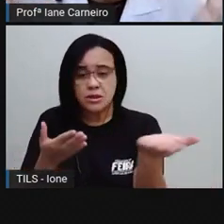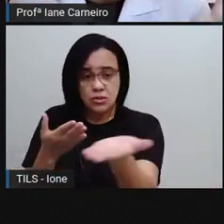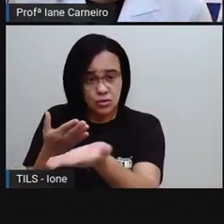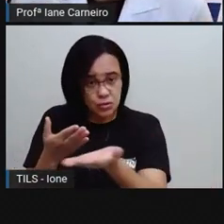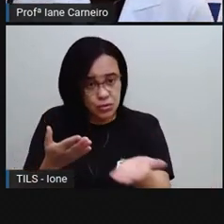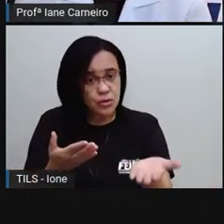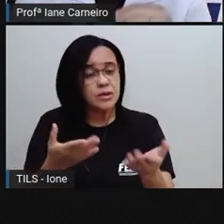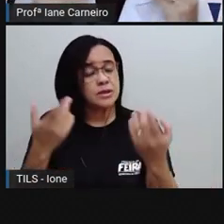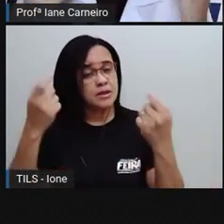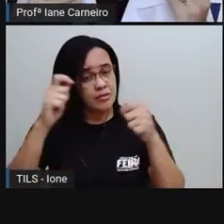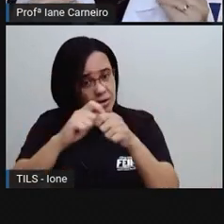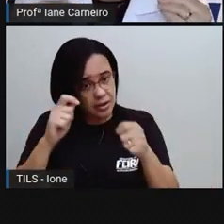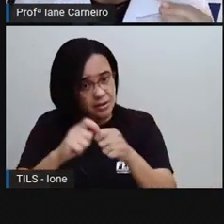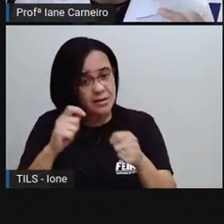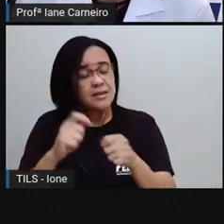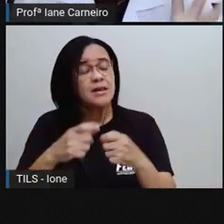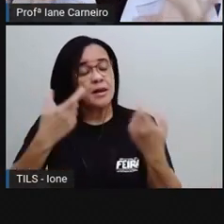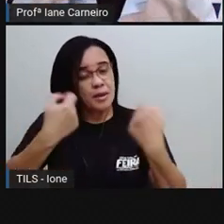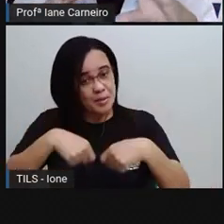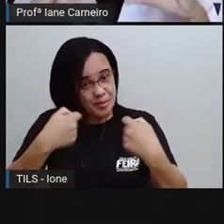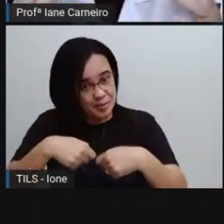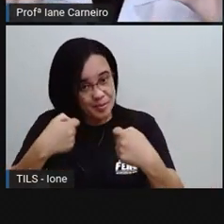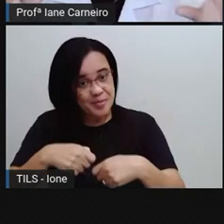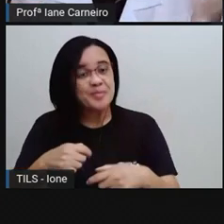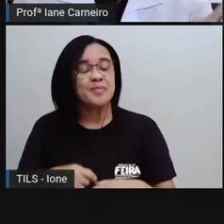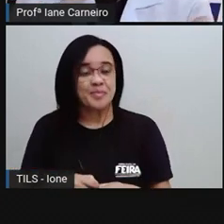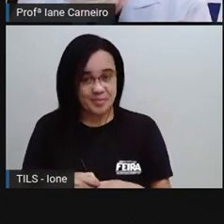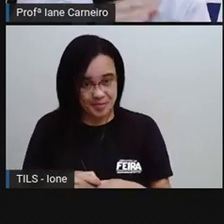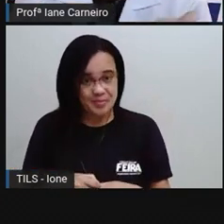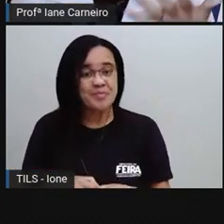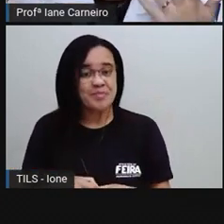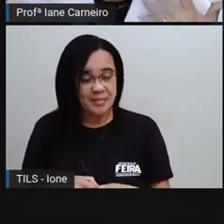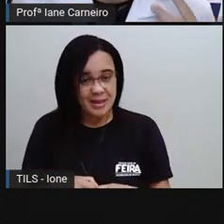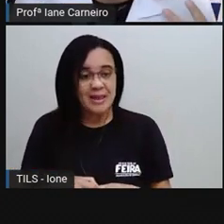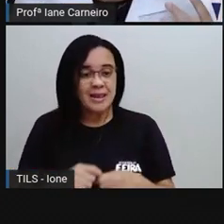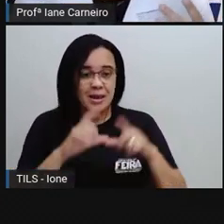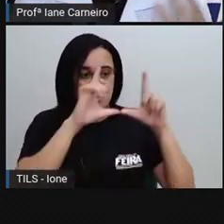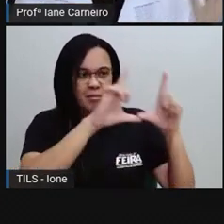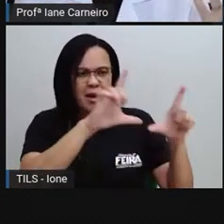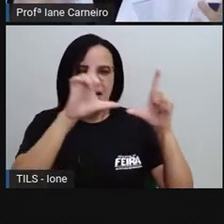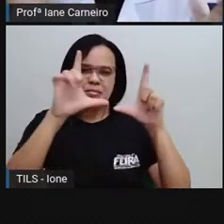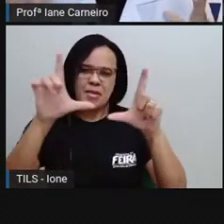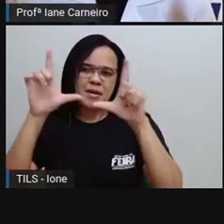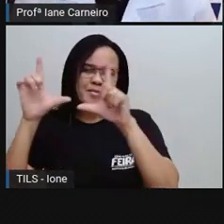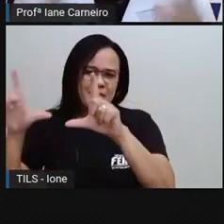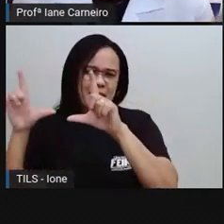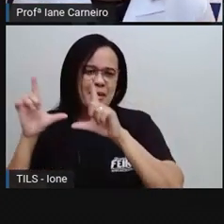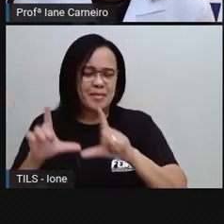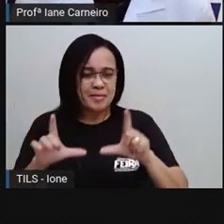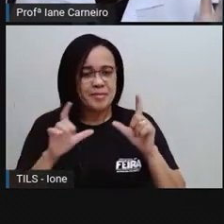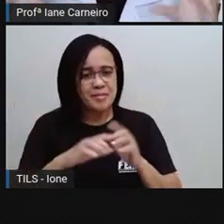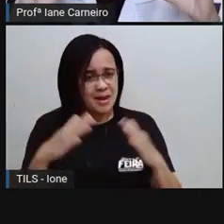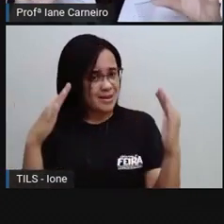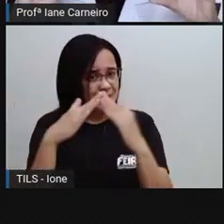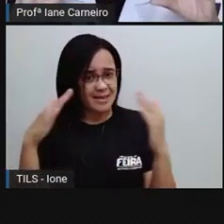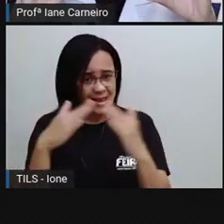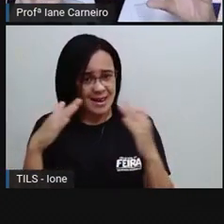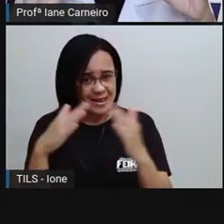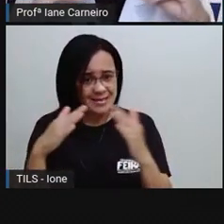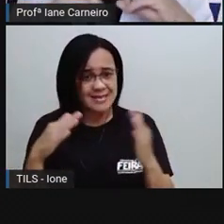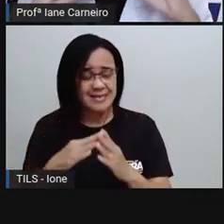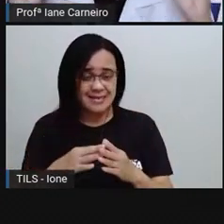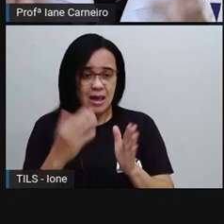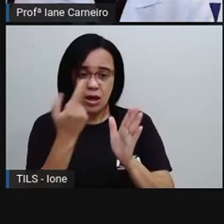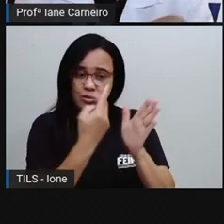placas aí na casa de vocês? Faz placa com desenho de gotinha, com várias imagens e vocês